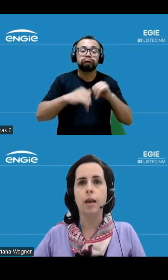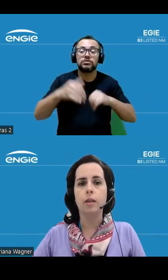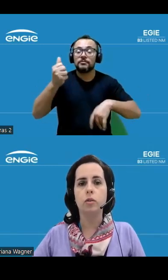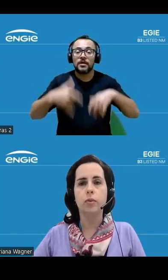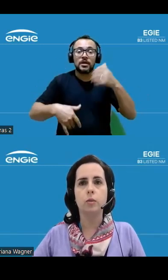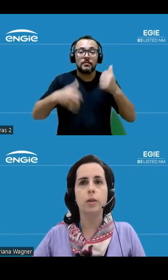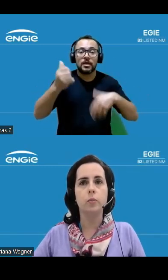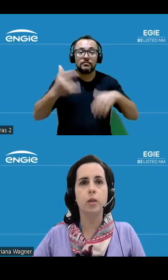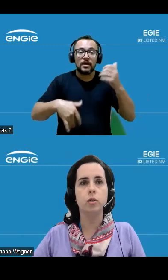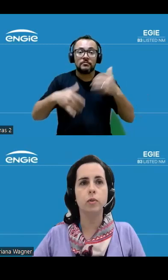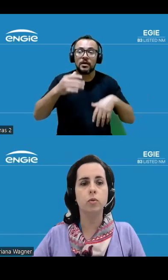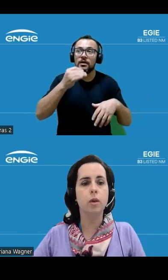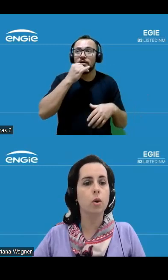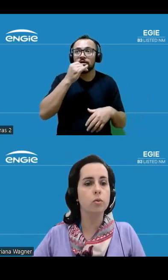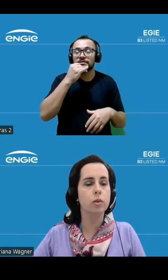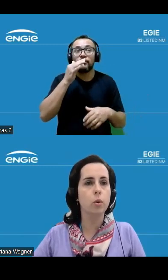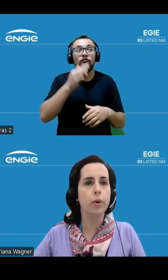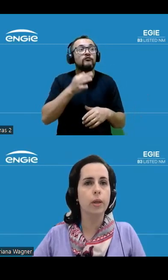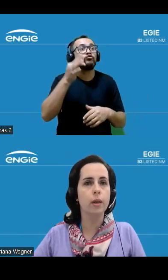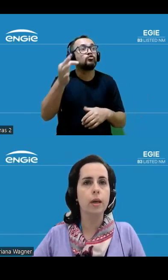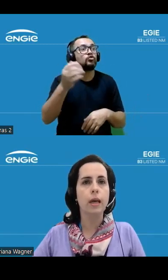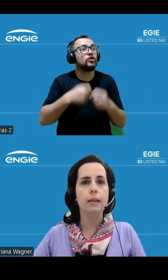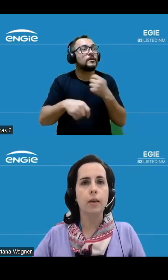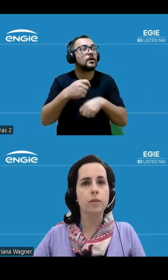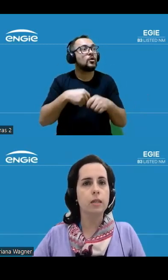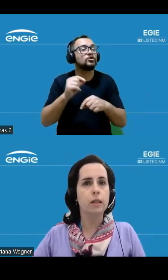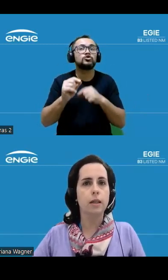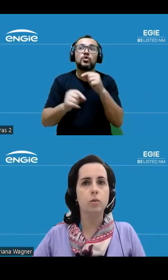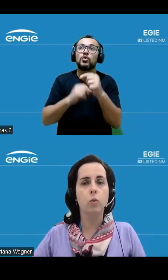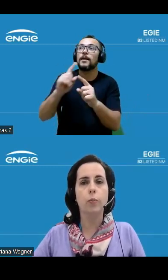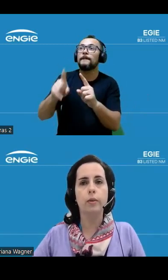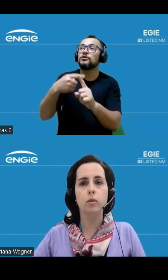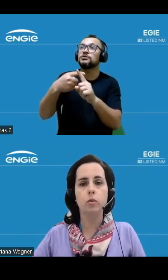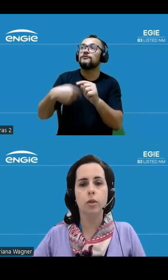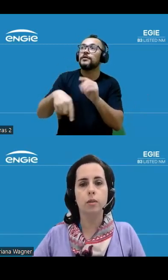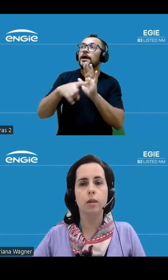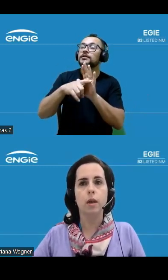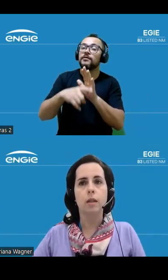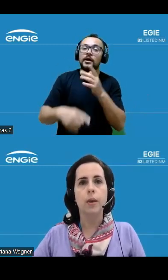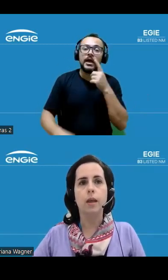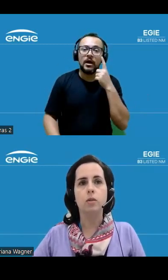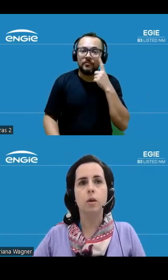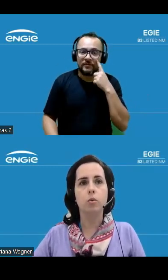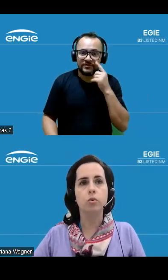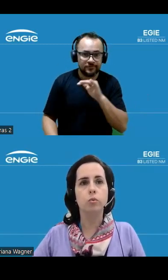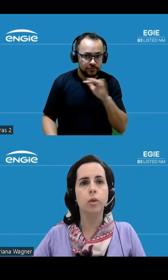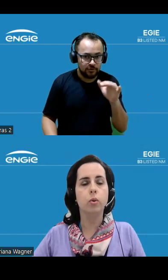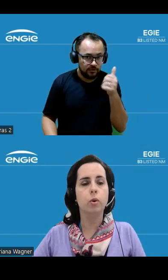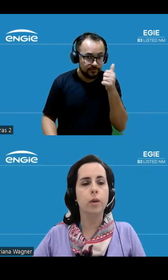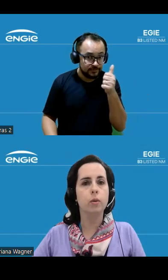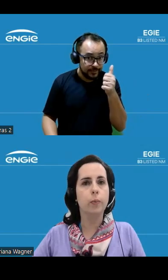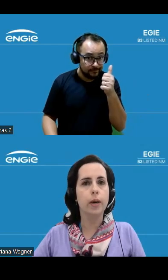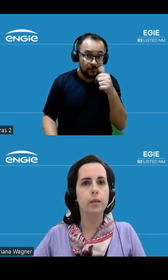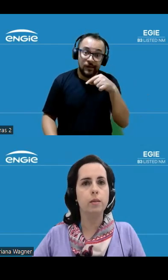relativas às perspectivas dos negócios da companhia, devem ser tratadas como previsões, dependentes da conjuntura